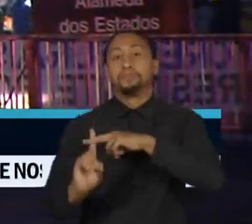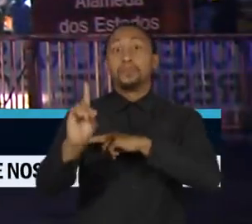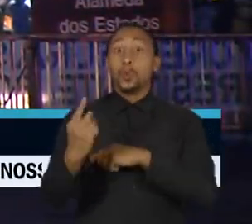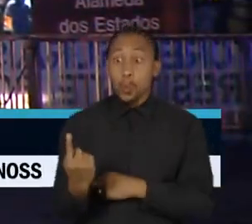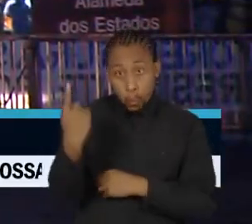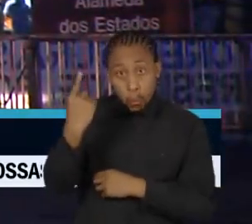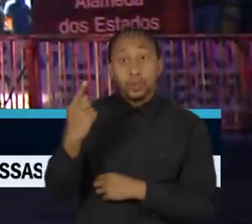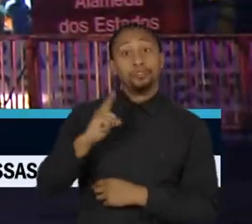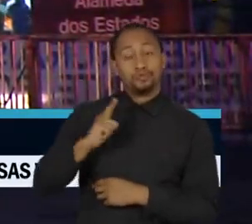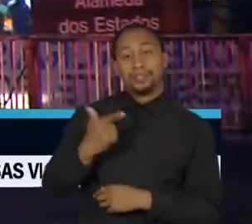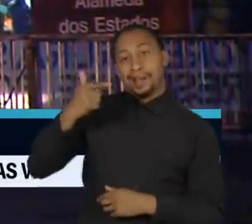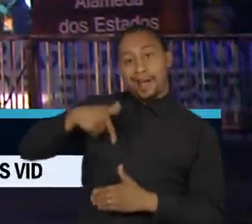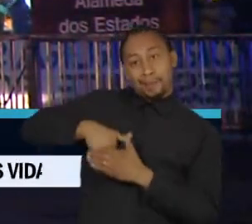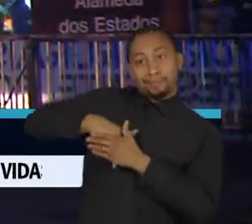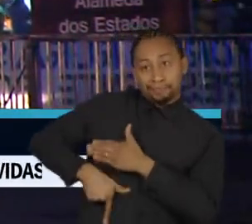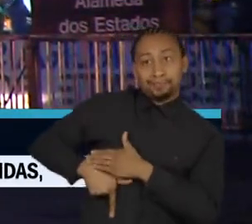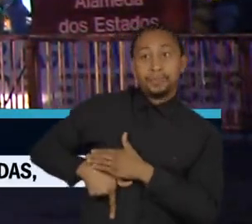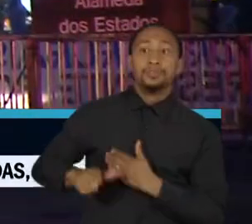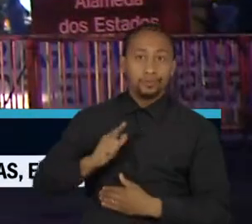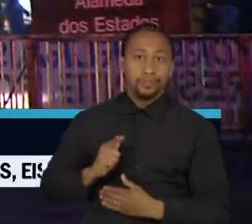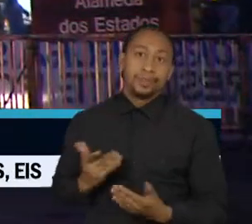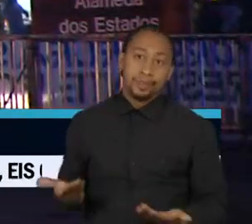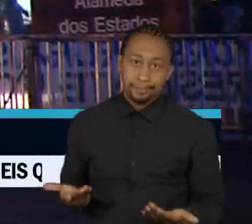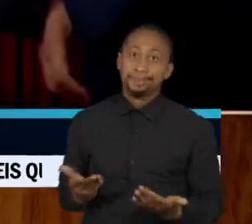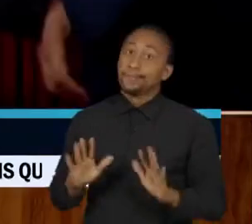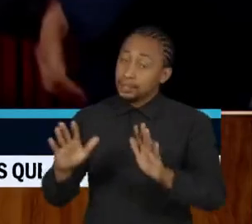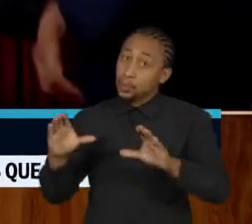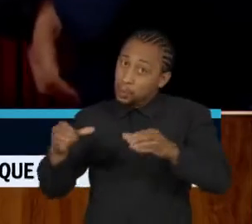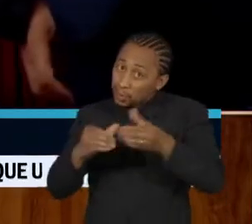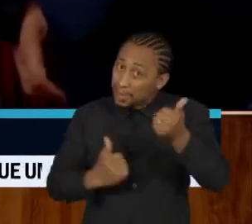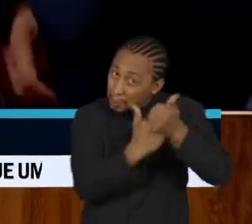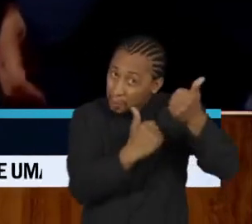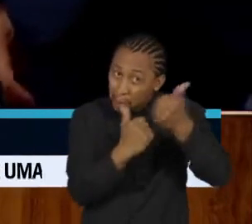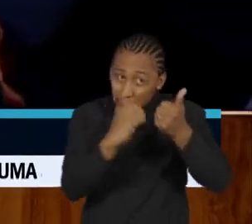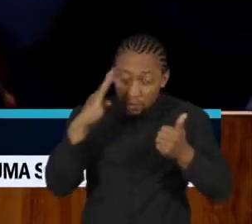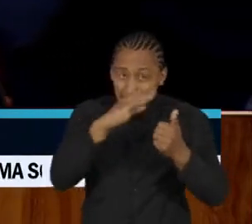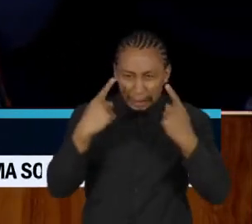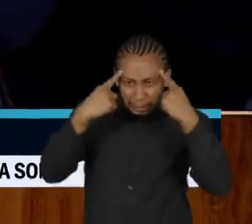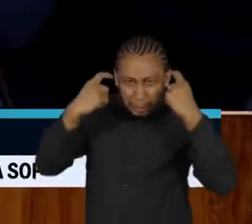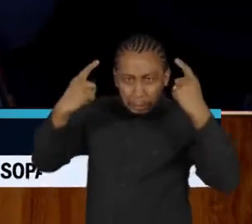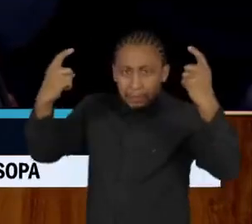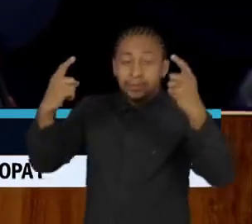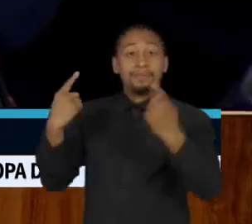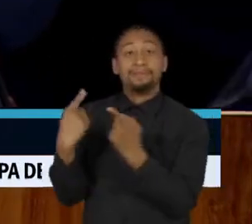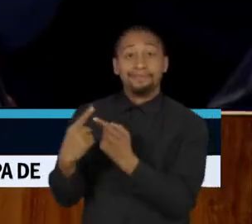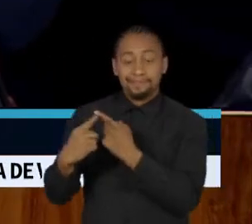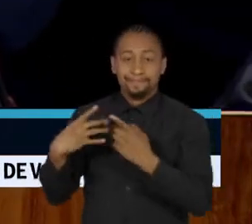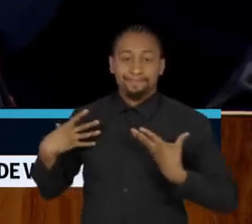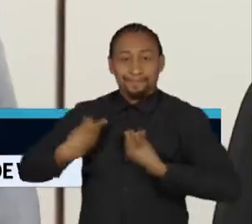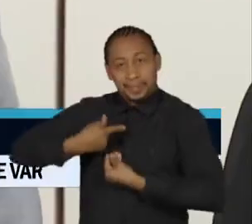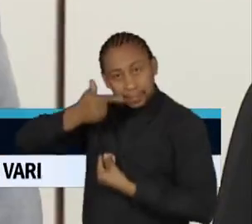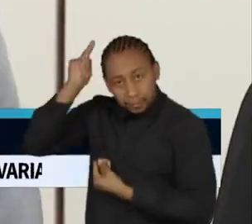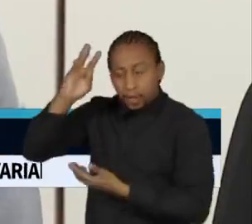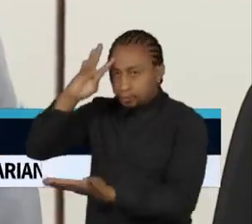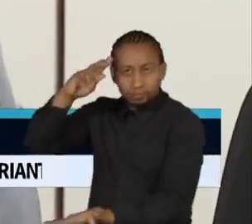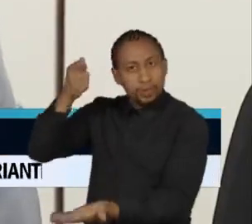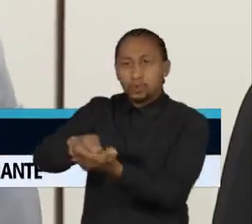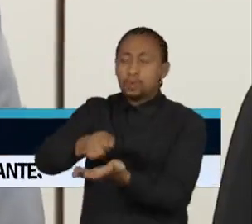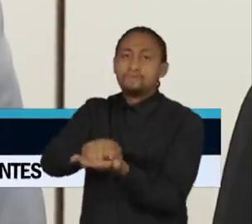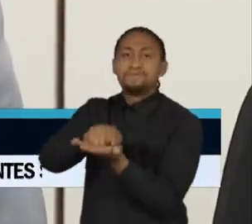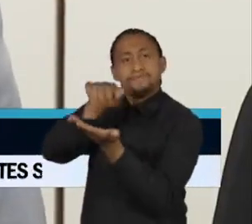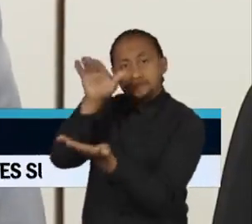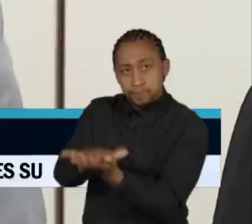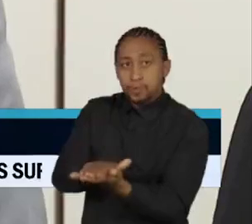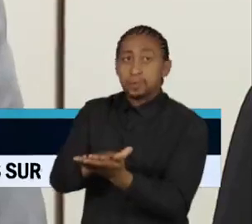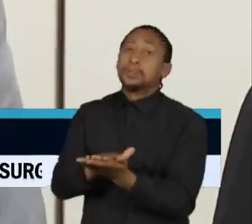Esse foi apenas um dos casos que aconteceram com o aumento da violência bolsonarista após a decisão do presidente do Tribunal Superior Eleitoral. Alexandre de